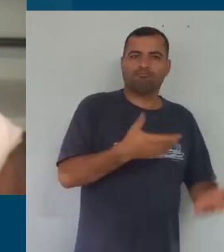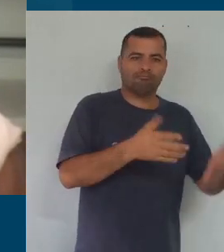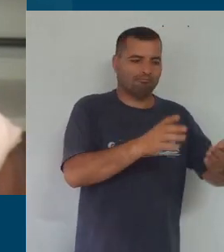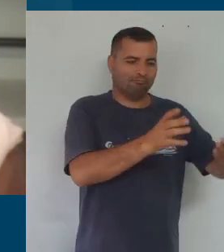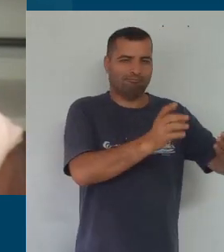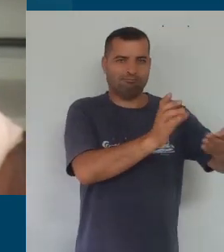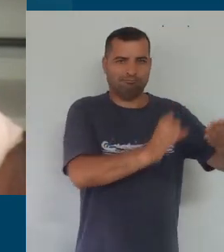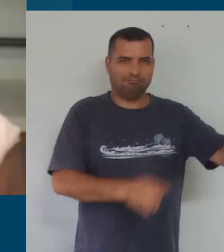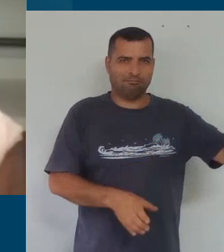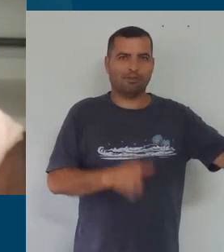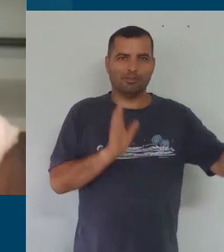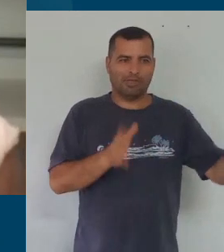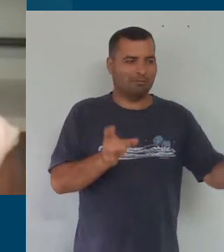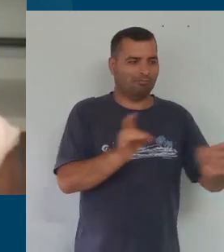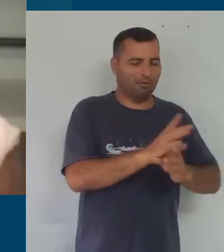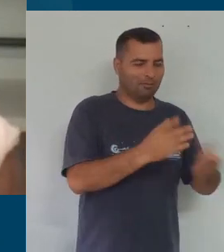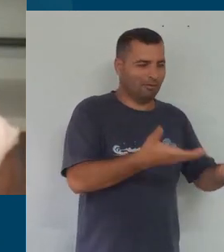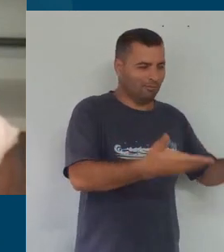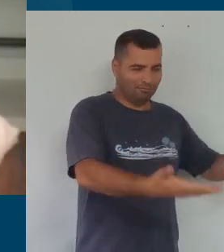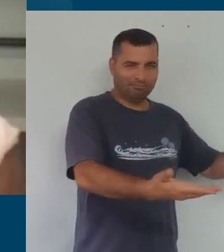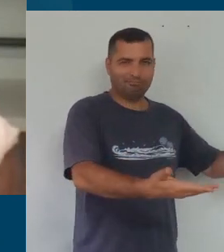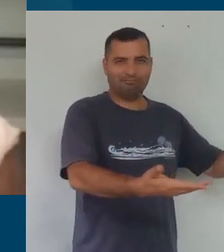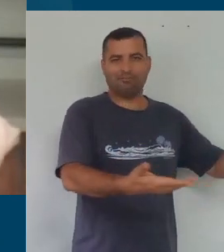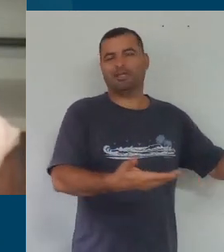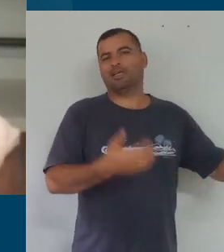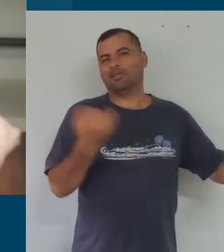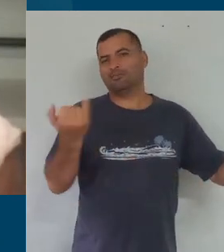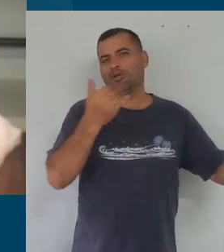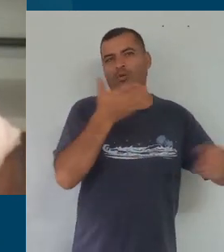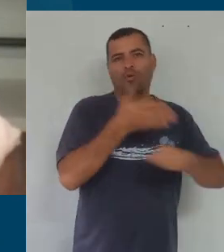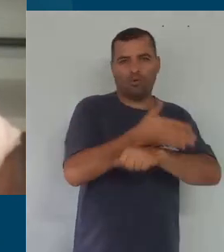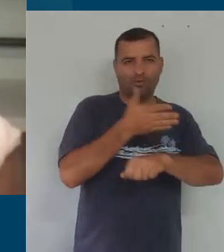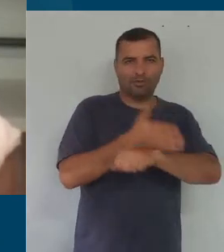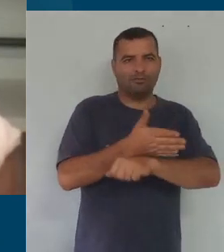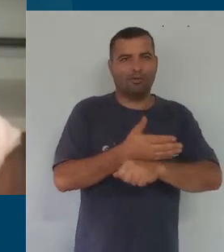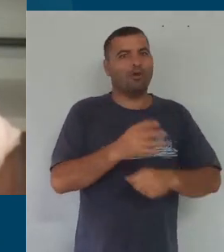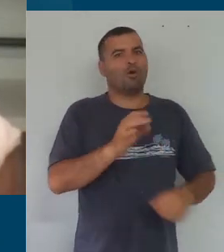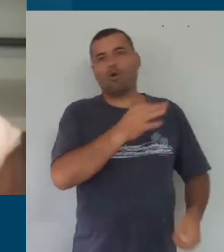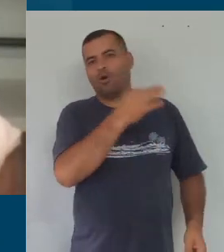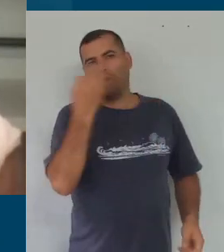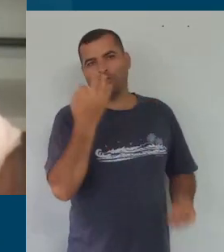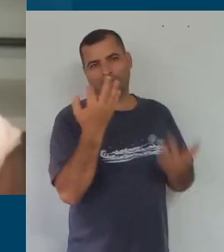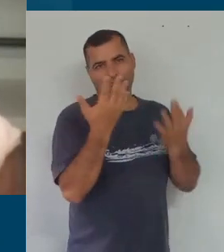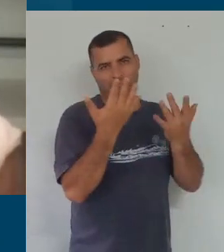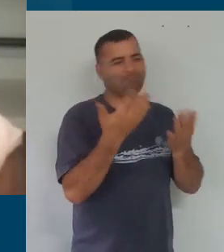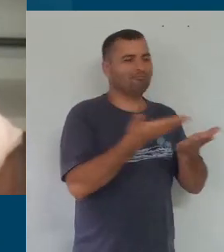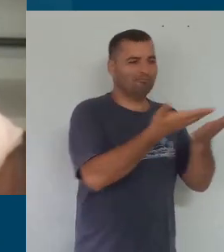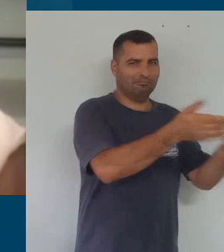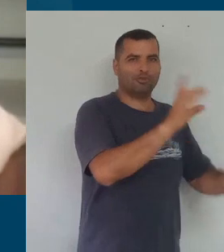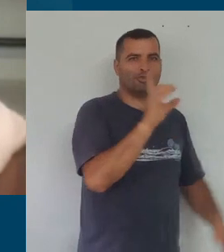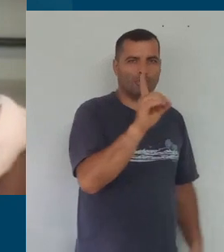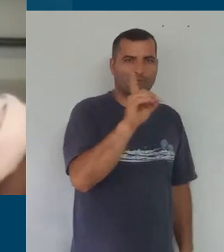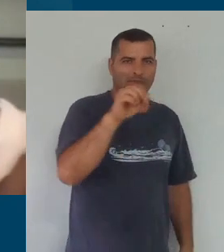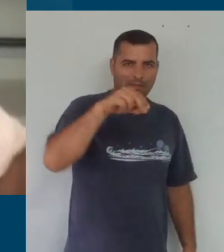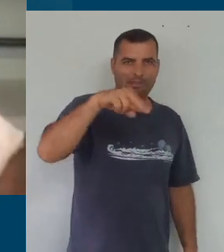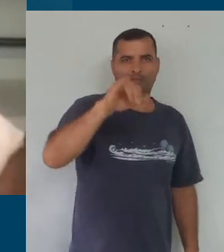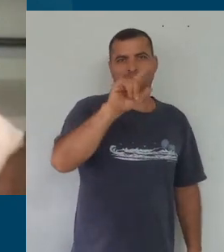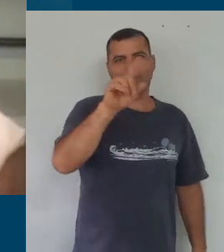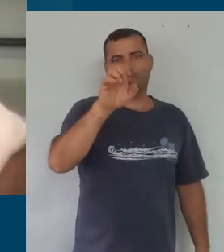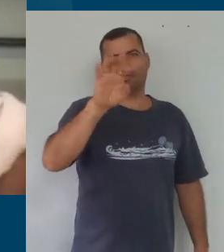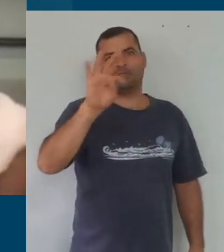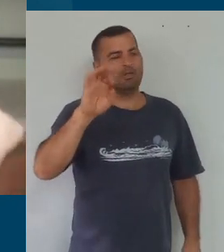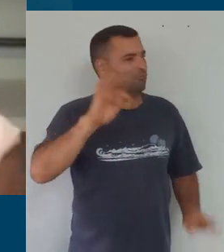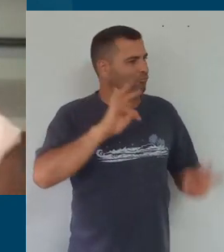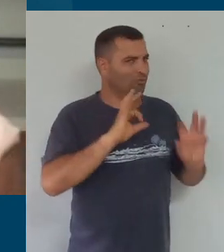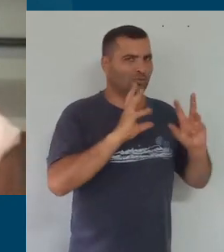trabalho coletivo, ele está em ótimas mãos, né, Donizete e todos, né, da